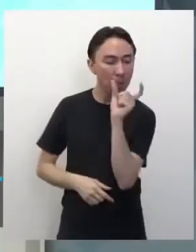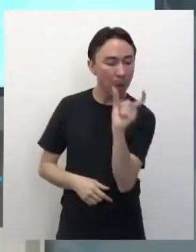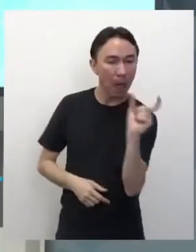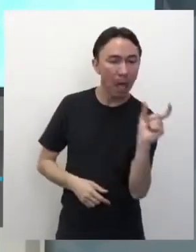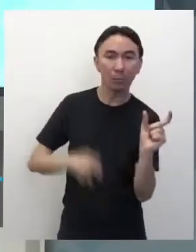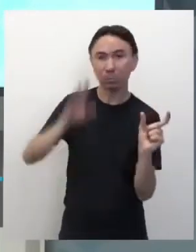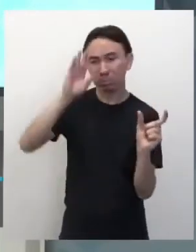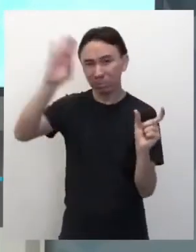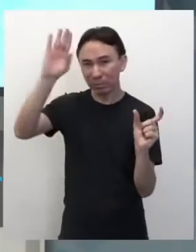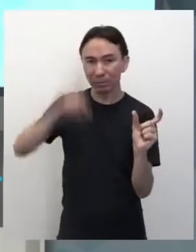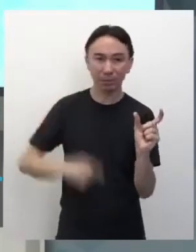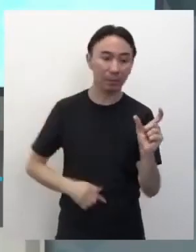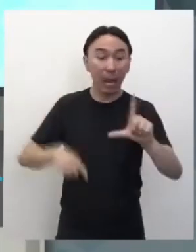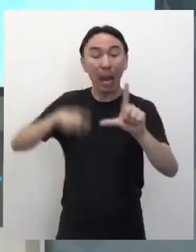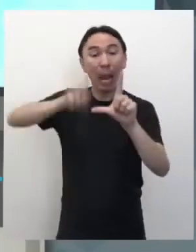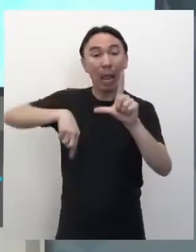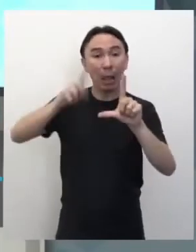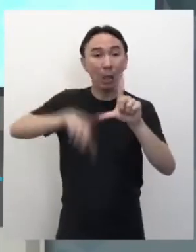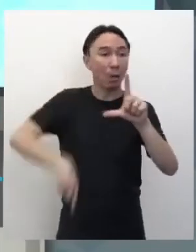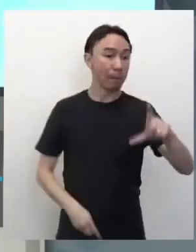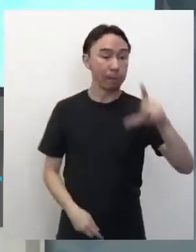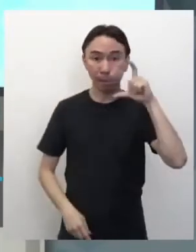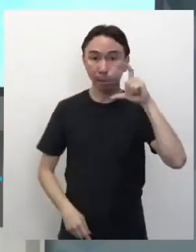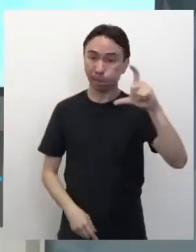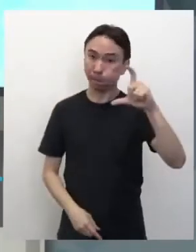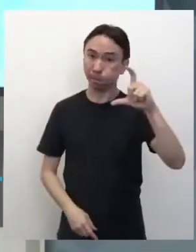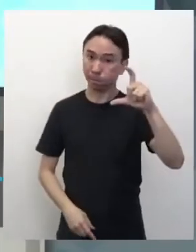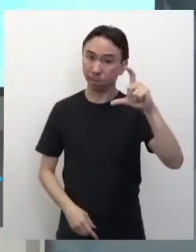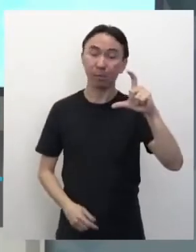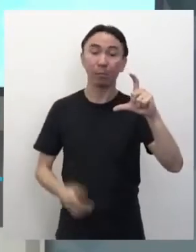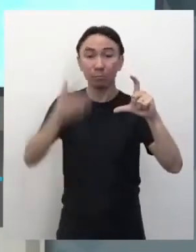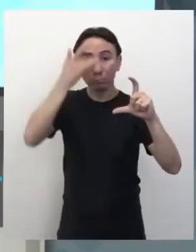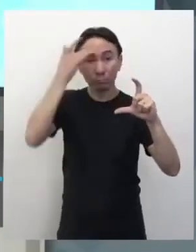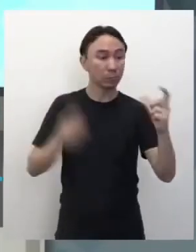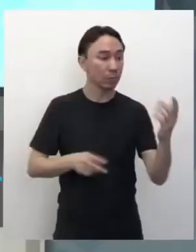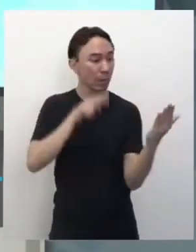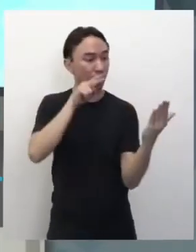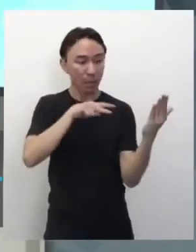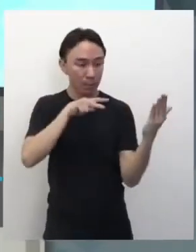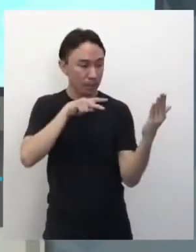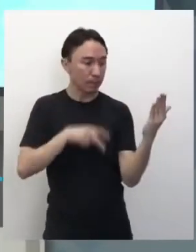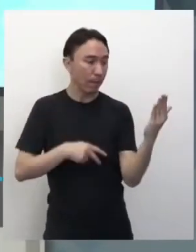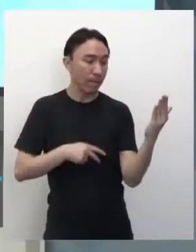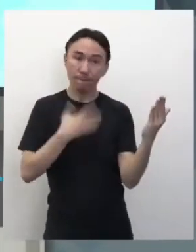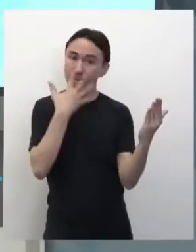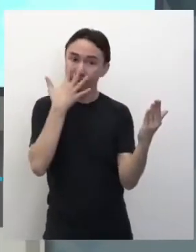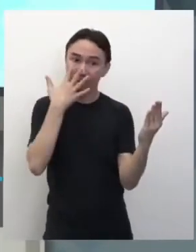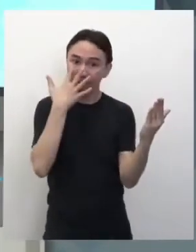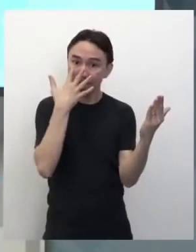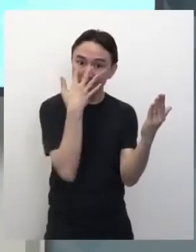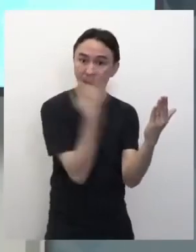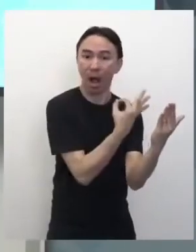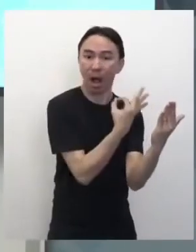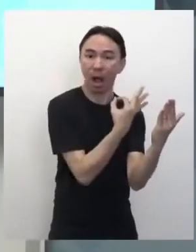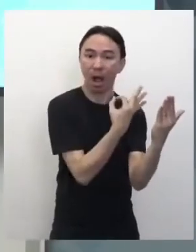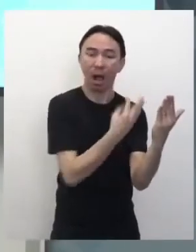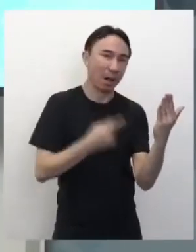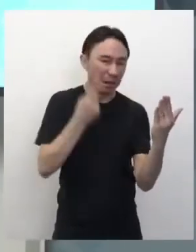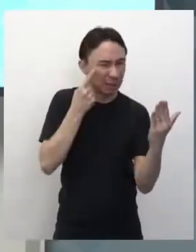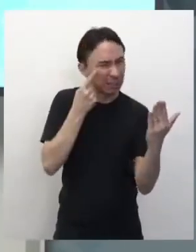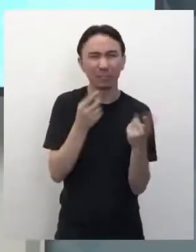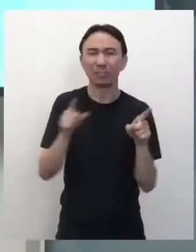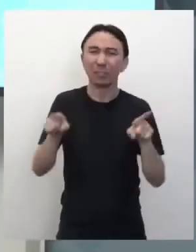garrafais, vai ter muito destaque, né, para que o leitor tenha atenção àquele título, crie possibilidades de